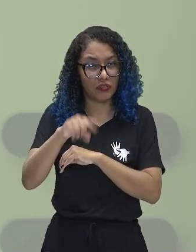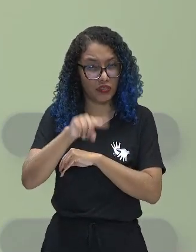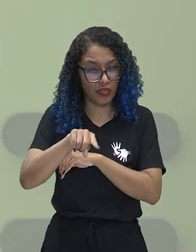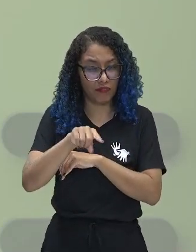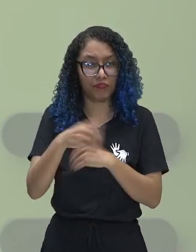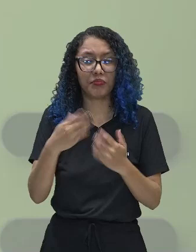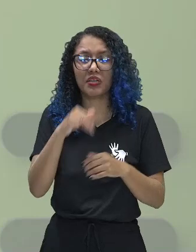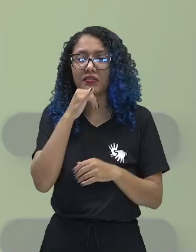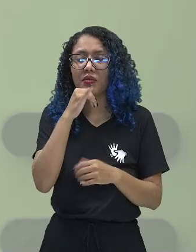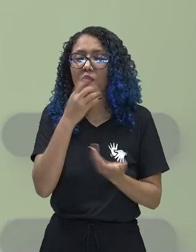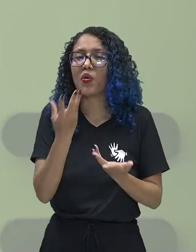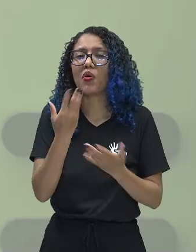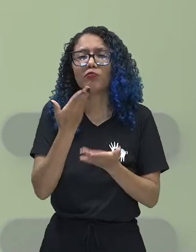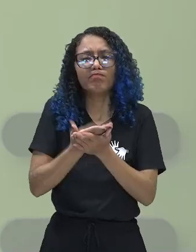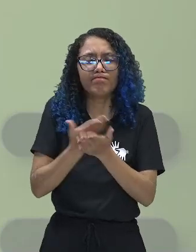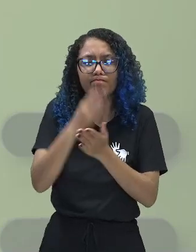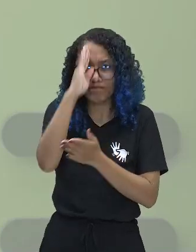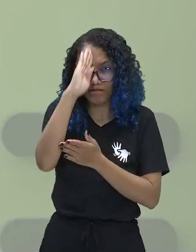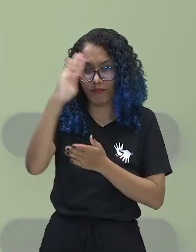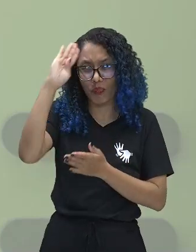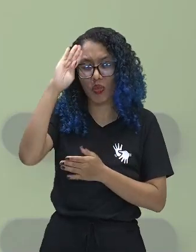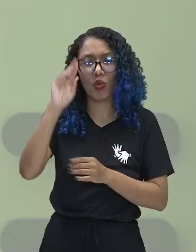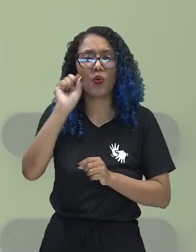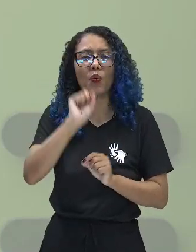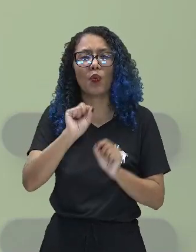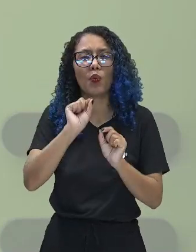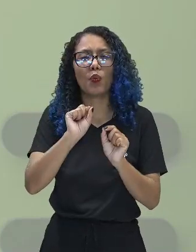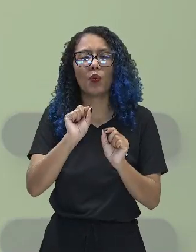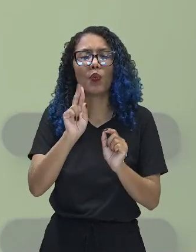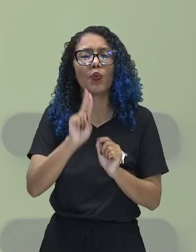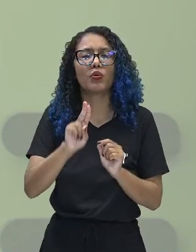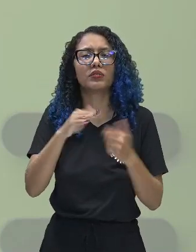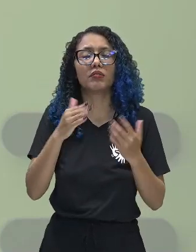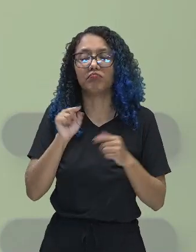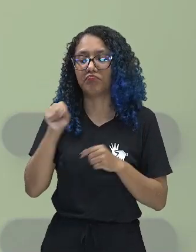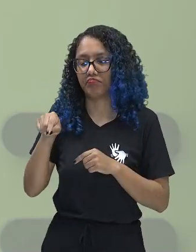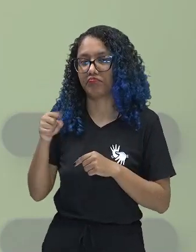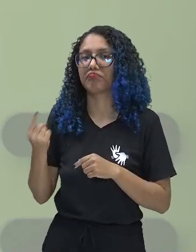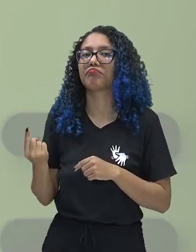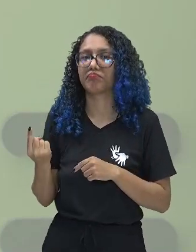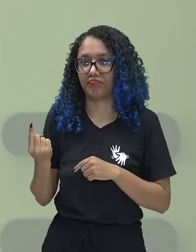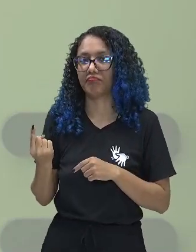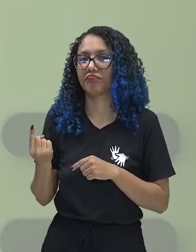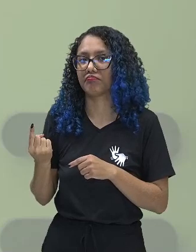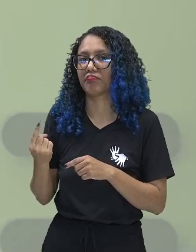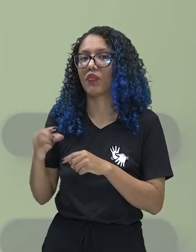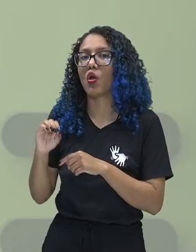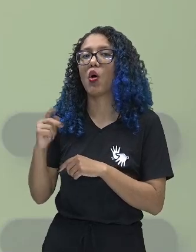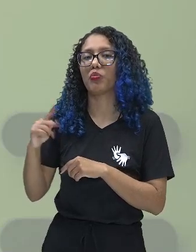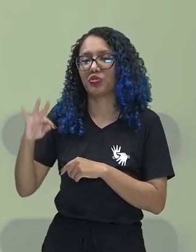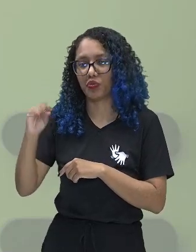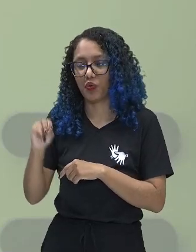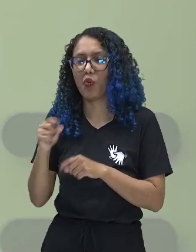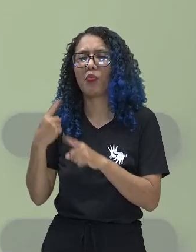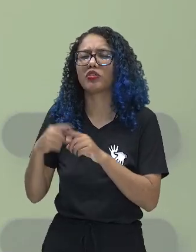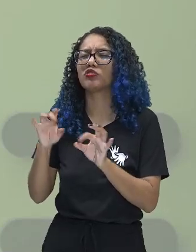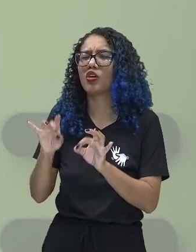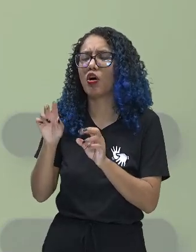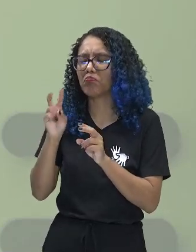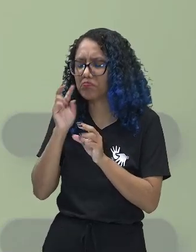acadêmico, nós utilizamos o microscópio óptico. Você só quer visualizar células, quer